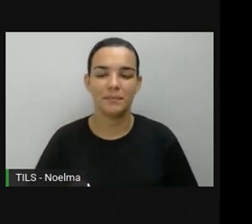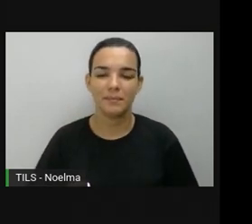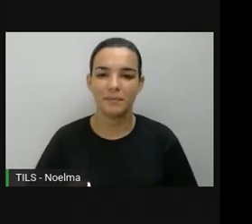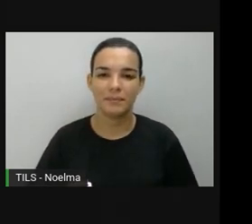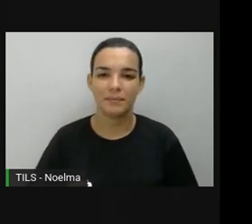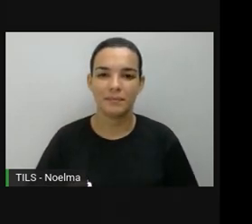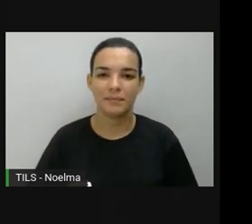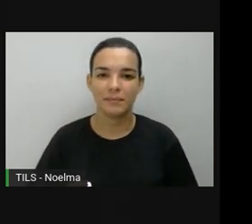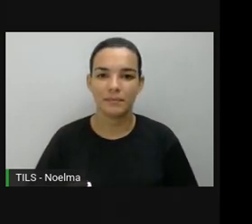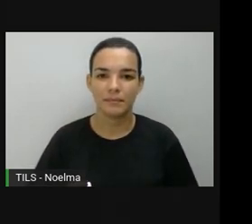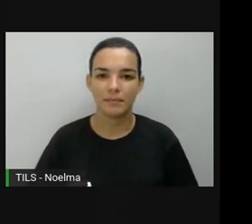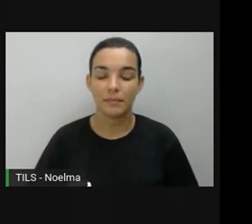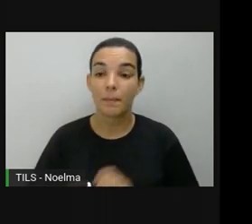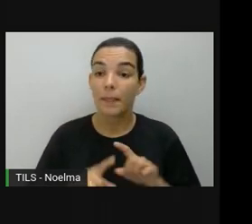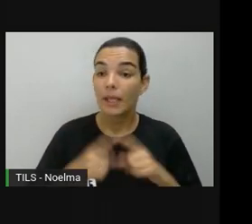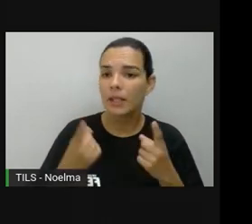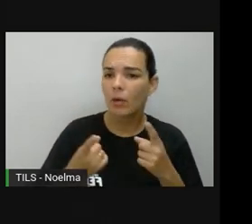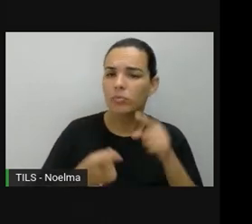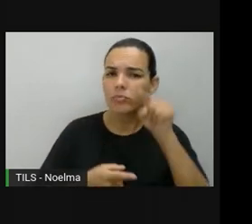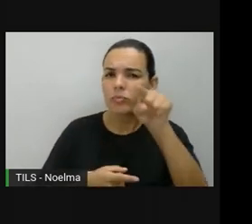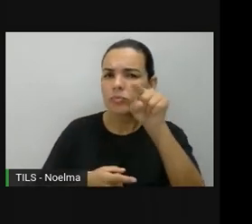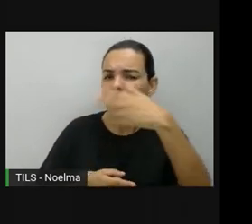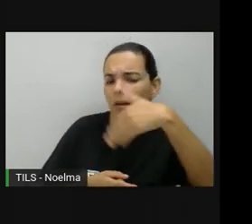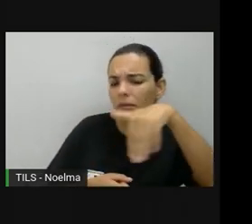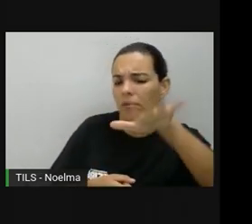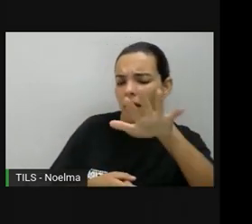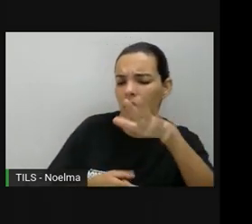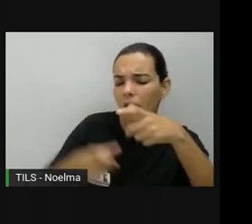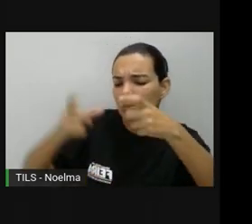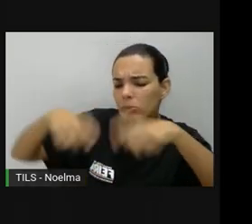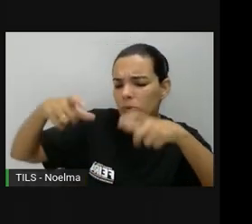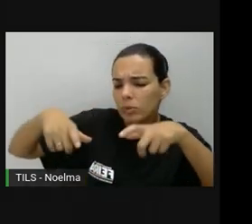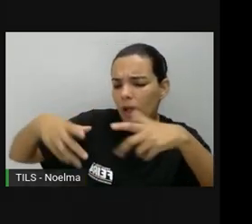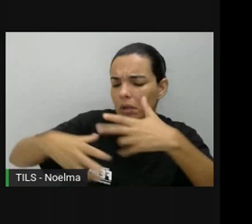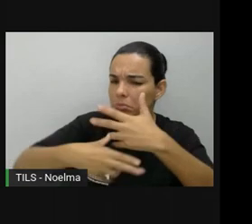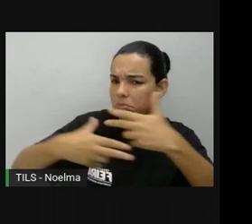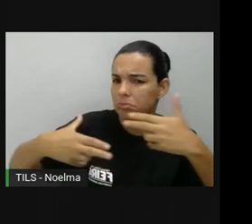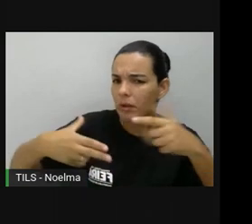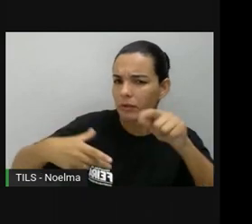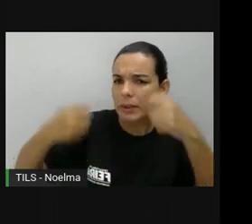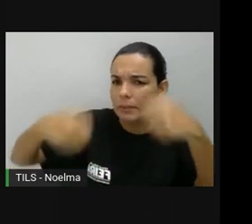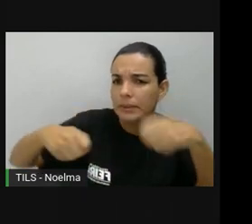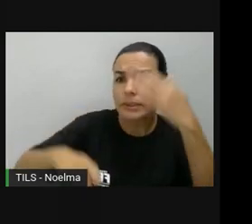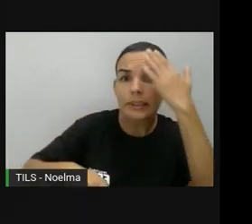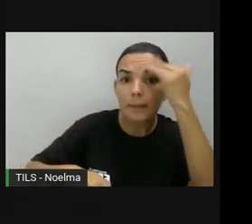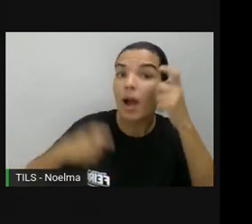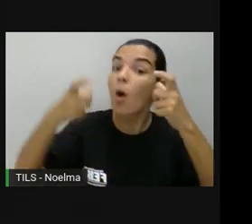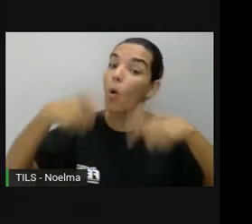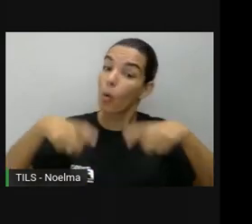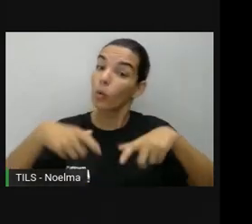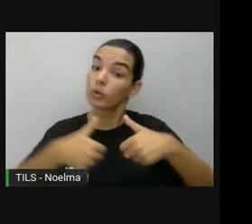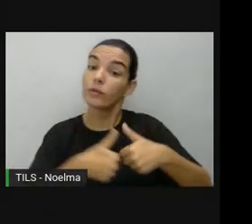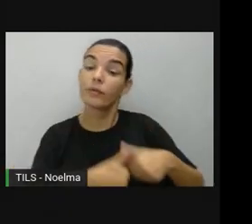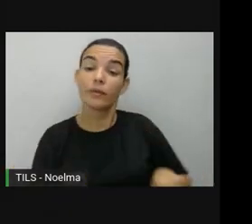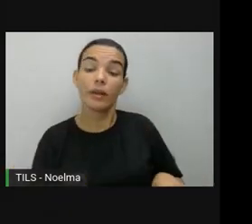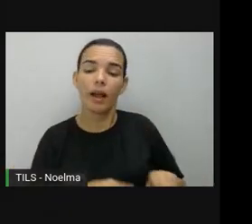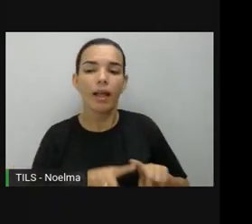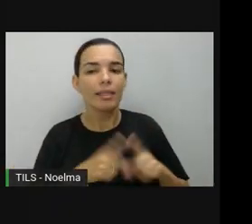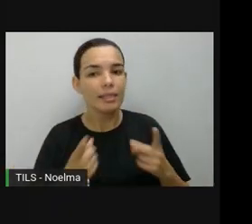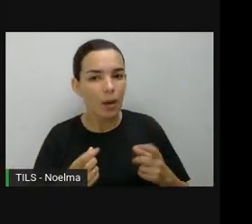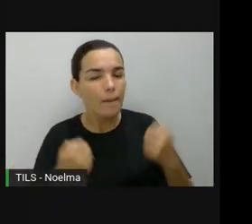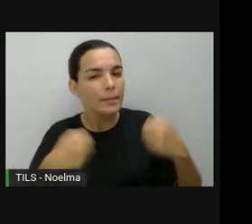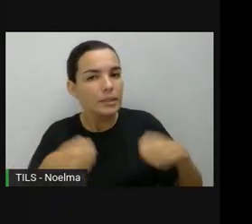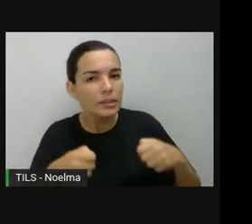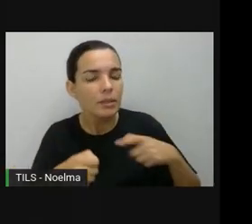Para ir a algum lugar, é preciso saber onde fica esse lugar. Precisamos também nos